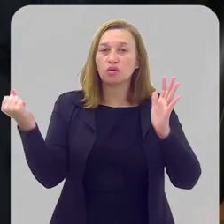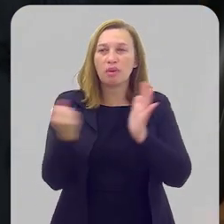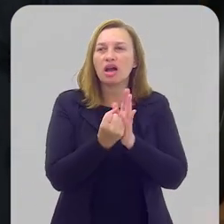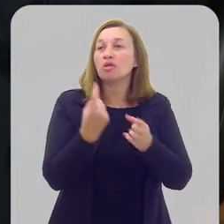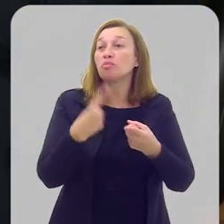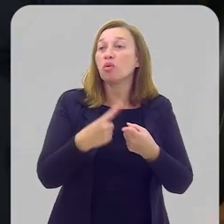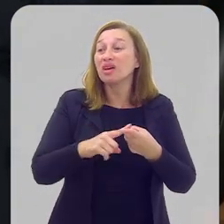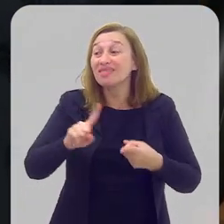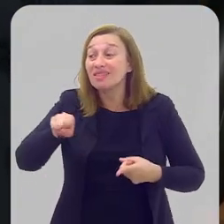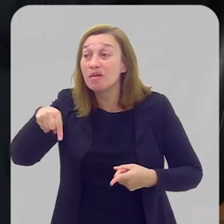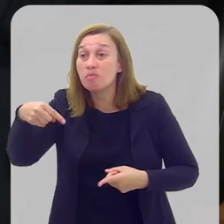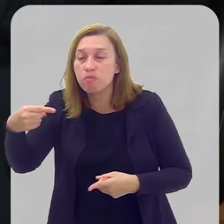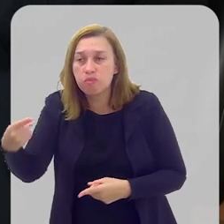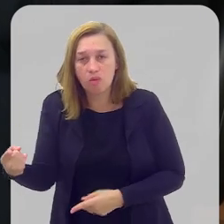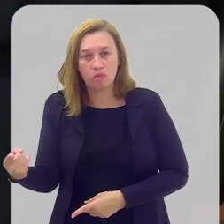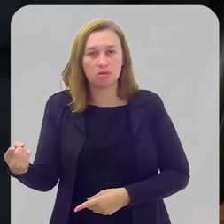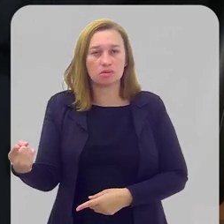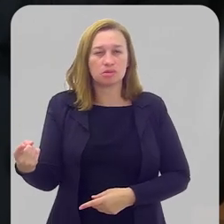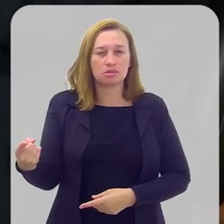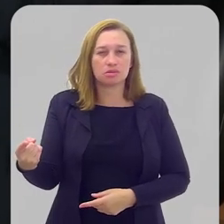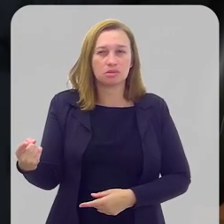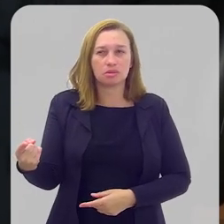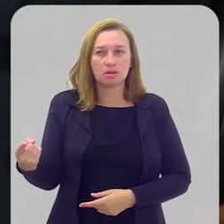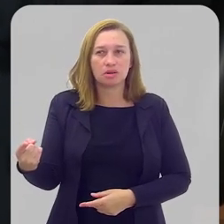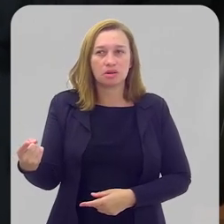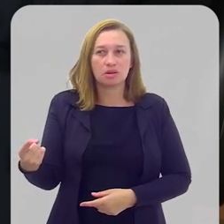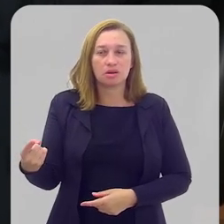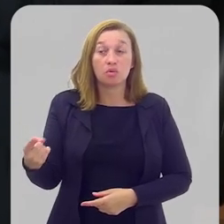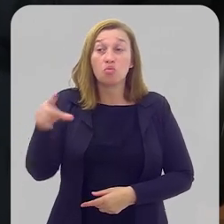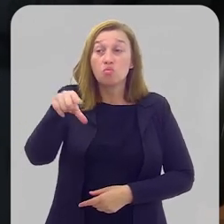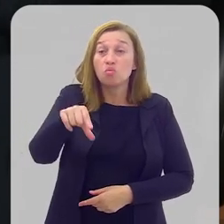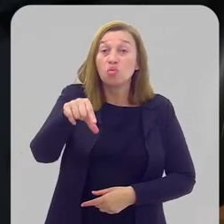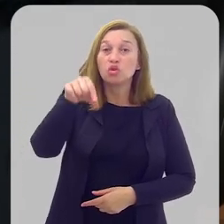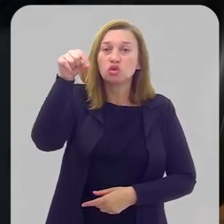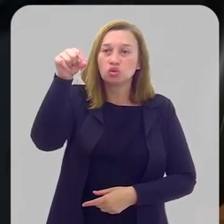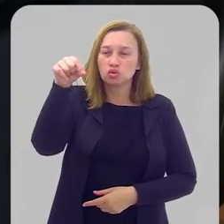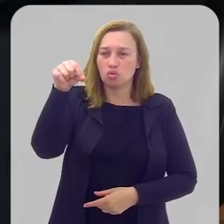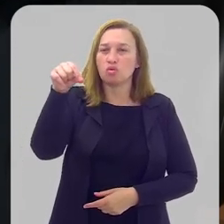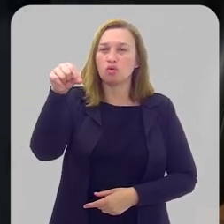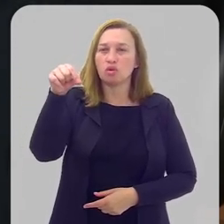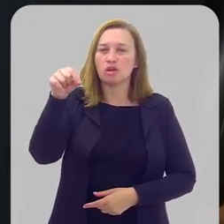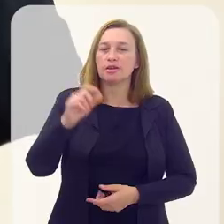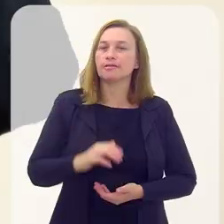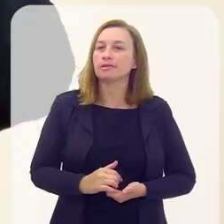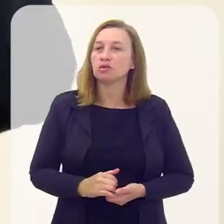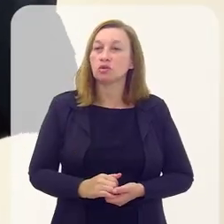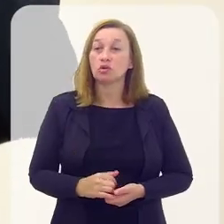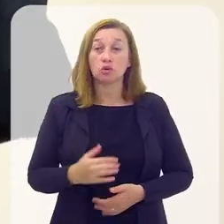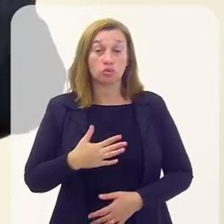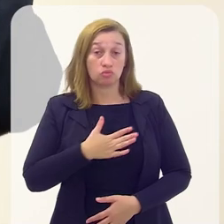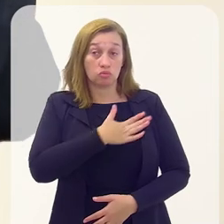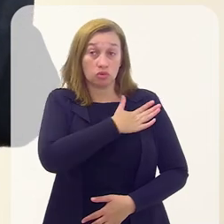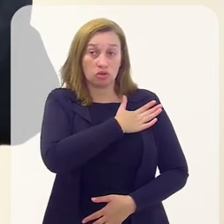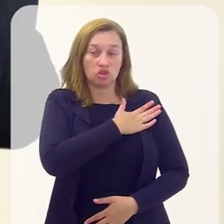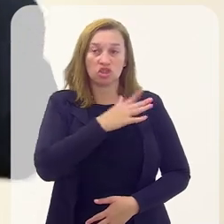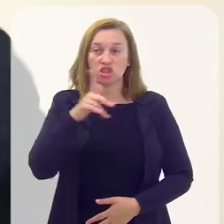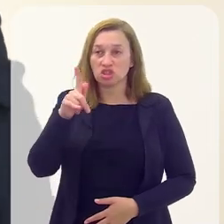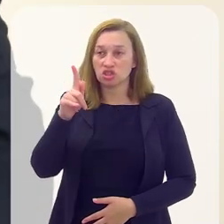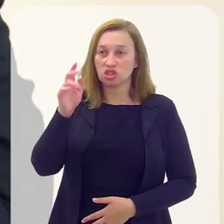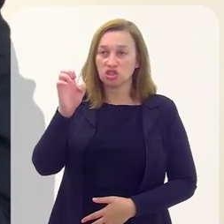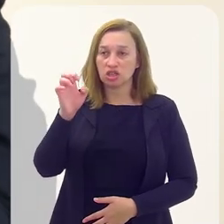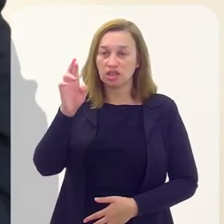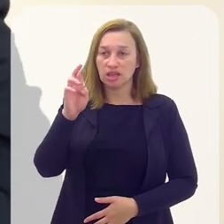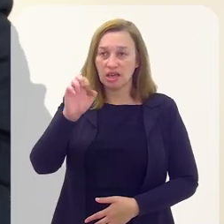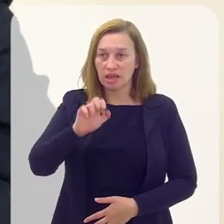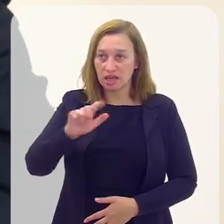fato foi um fato marcante, porque a partir dali, a partir dali, vem uma decisão do então ditador